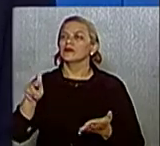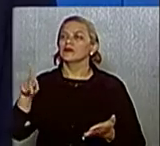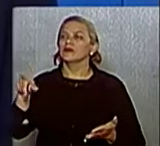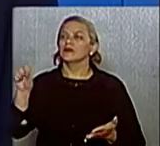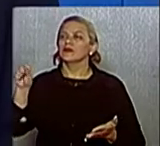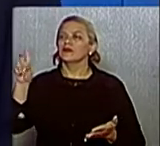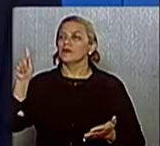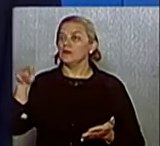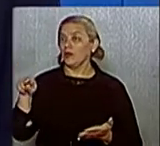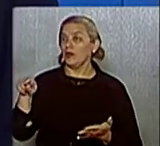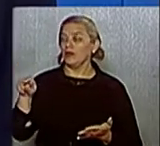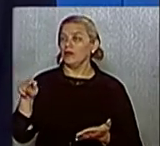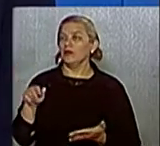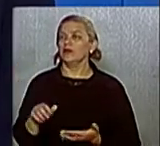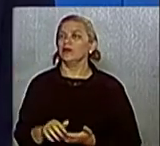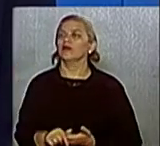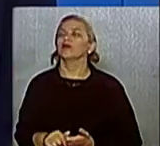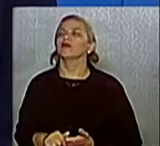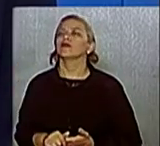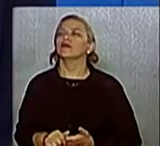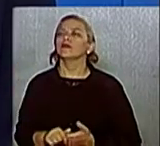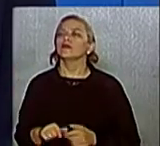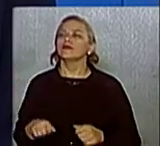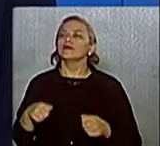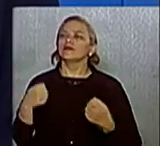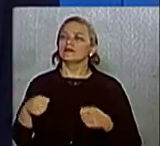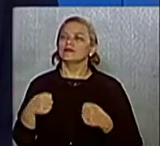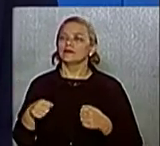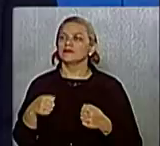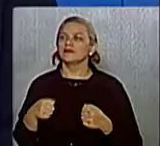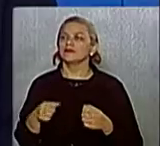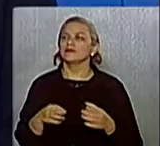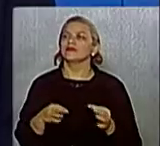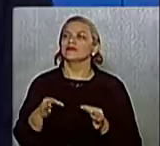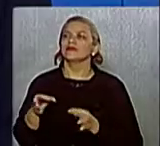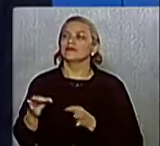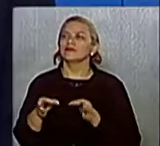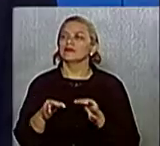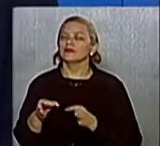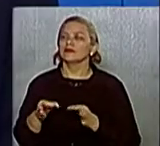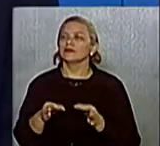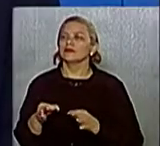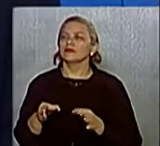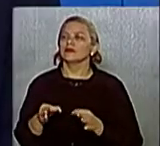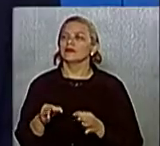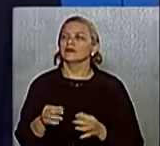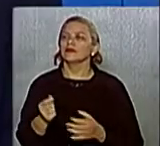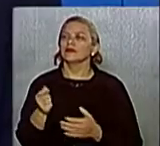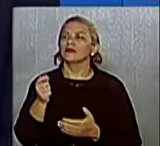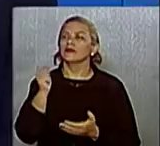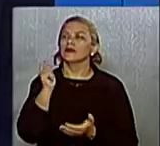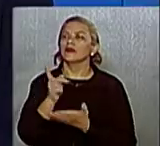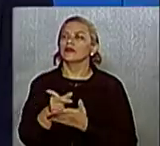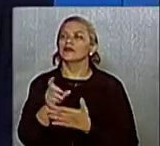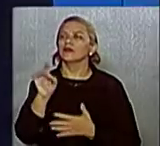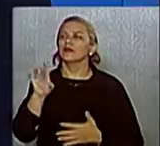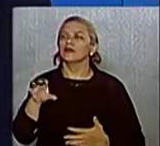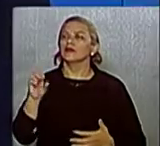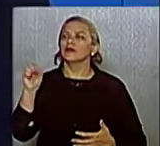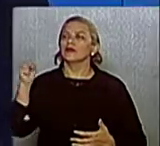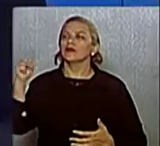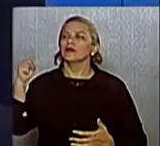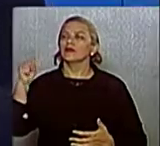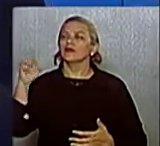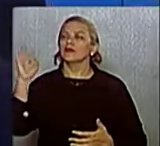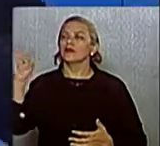regularizado, pode ser aplicado porque é manutenção e custa 8% do preço de um asfalto. Aí